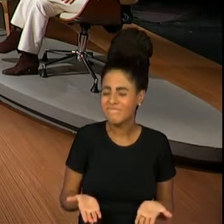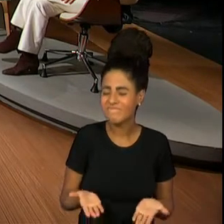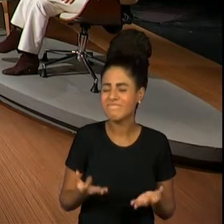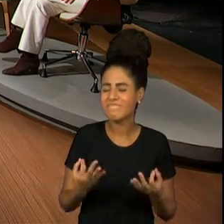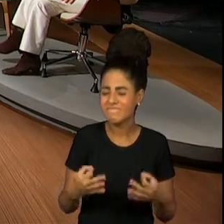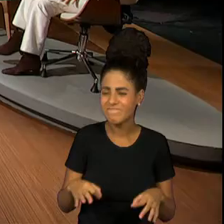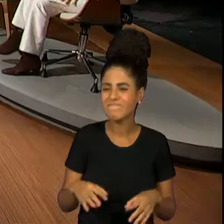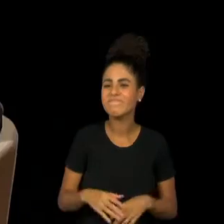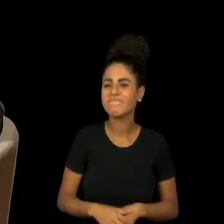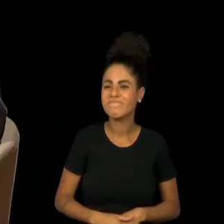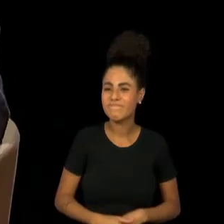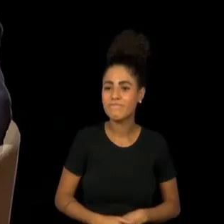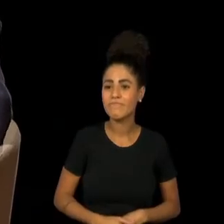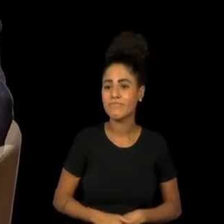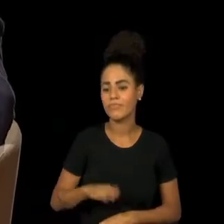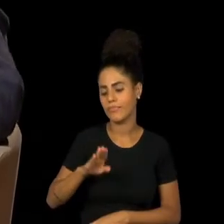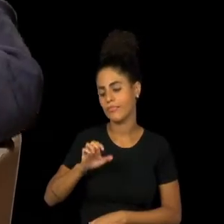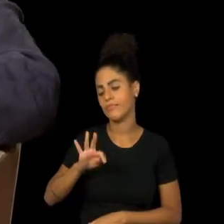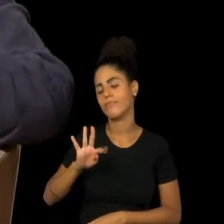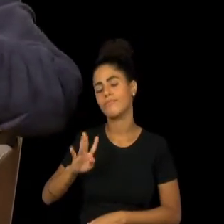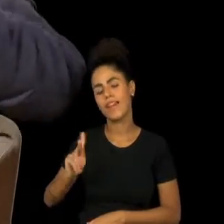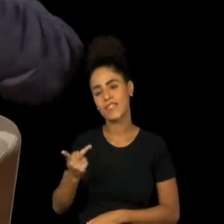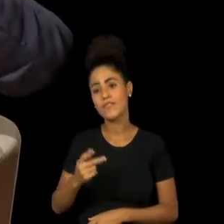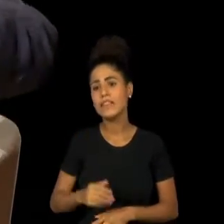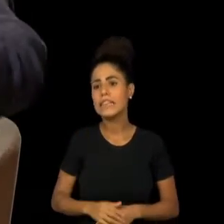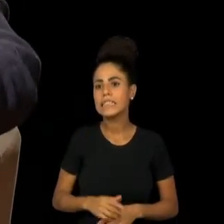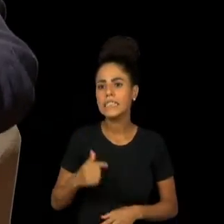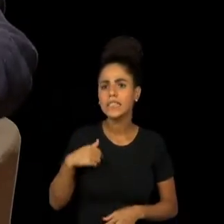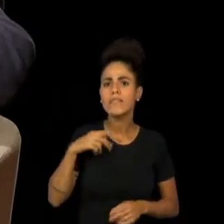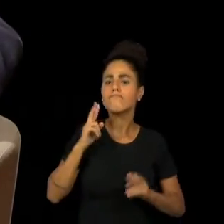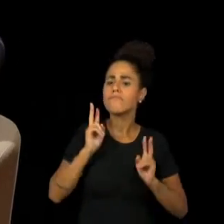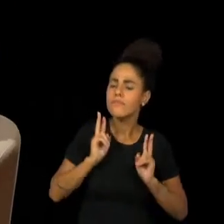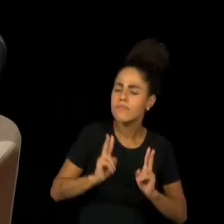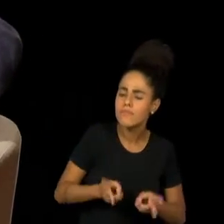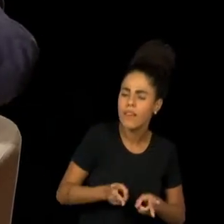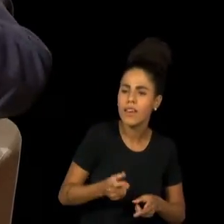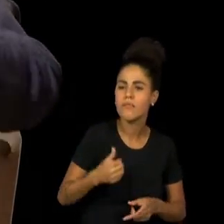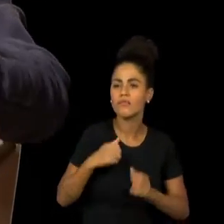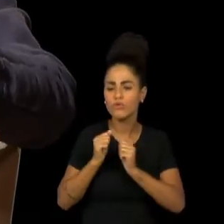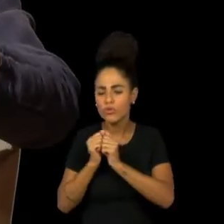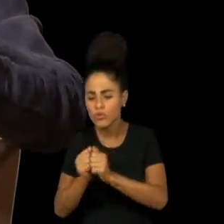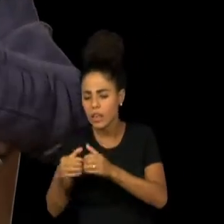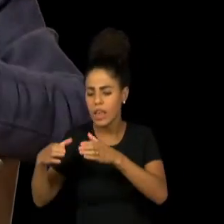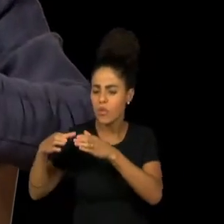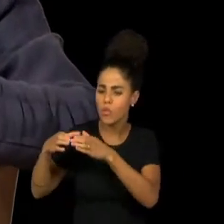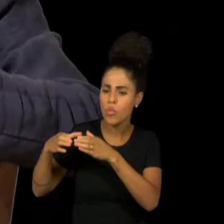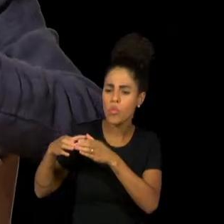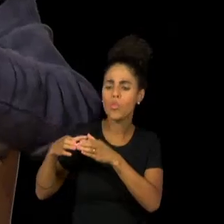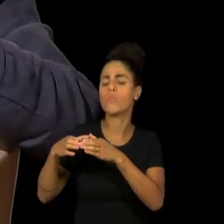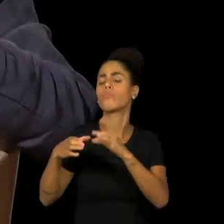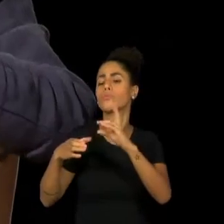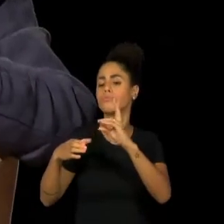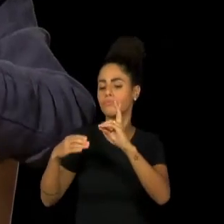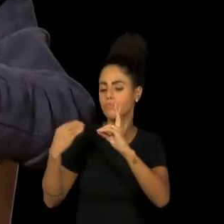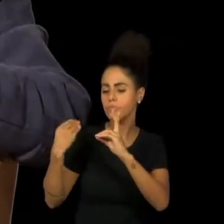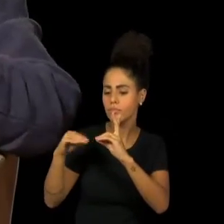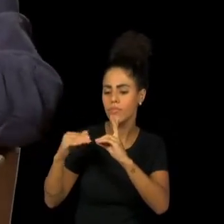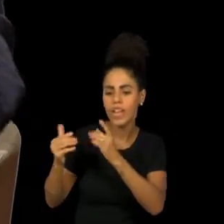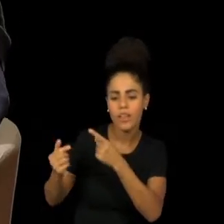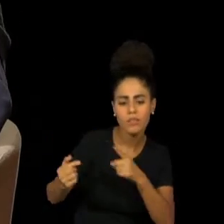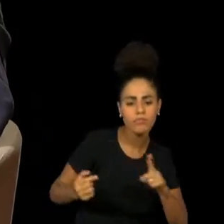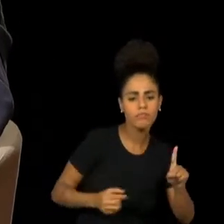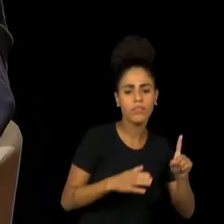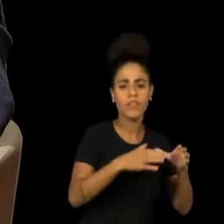A Bete Coelho foi assim, pingando, sabe? No final, quando eu estava saindo do grupo Macunaíma, ela entrou. Então já foi um primeiro